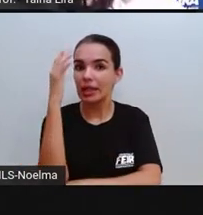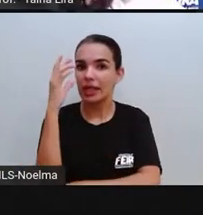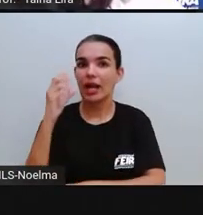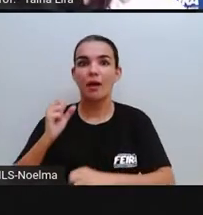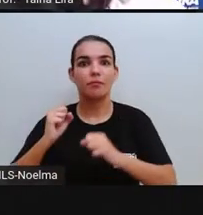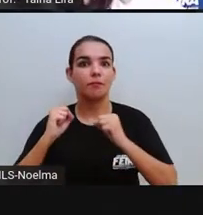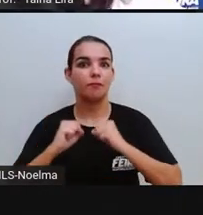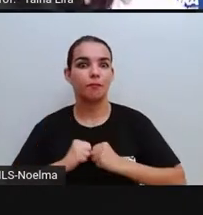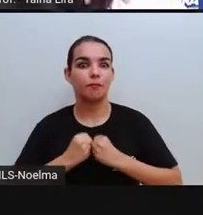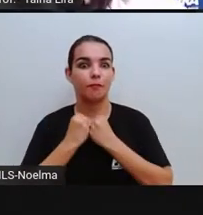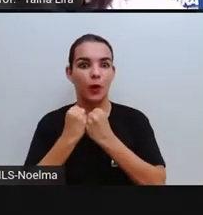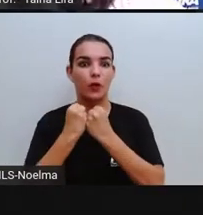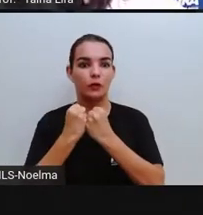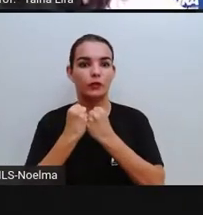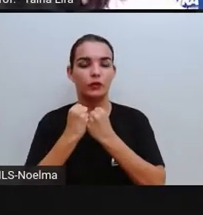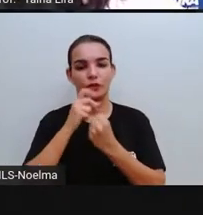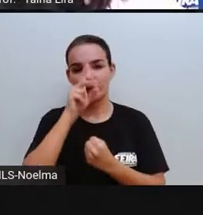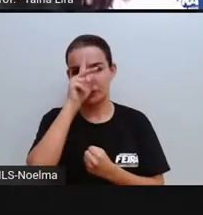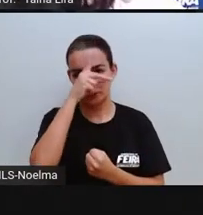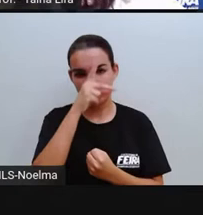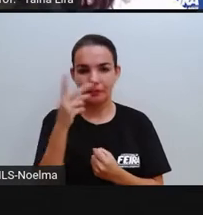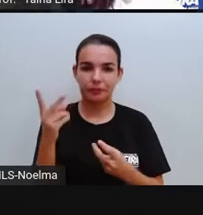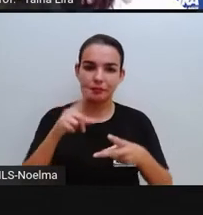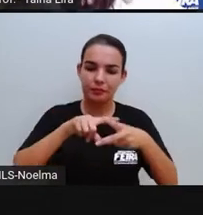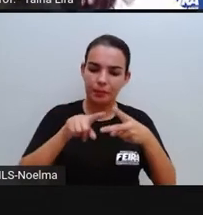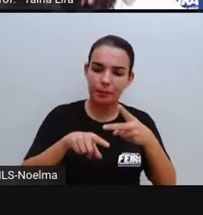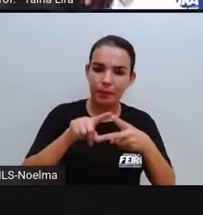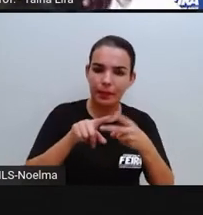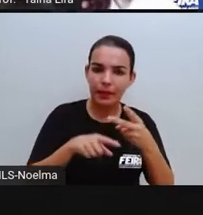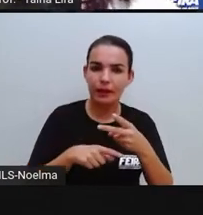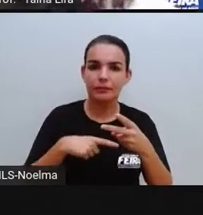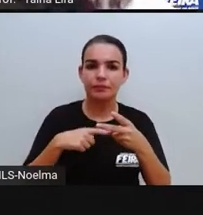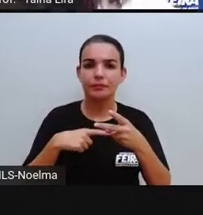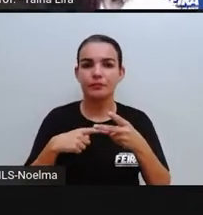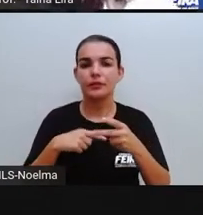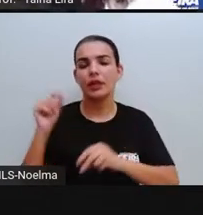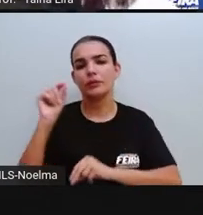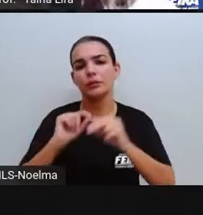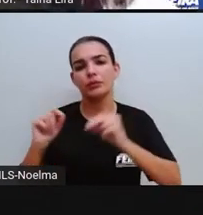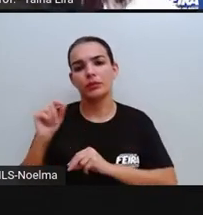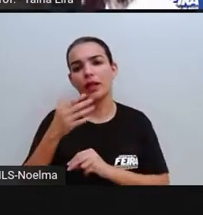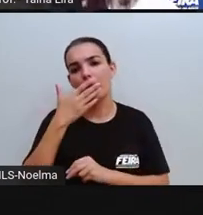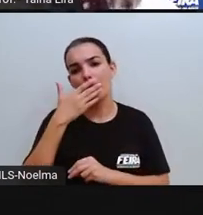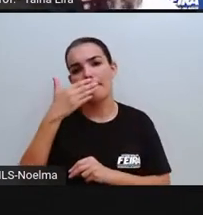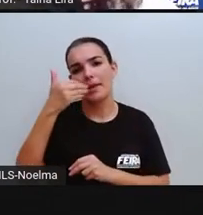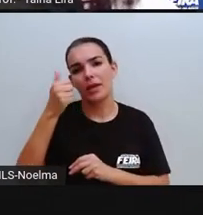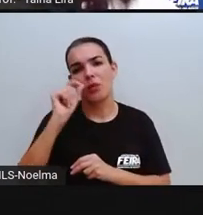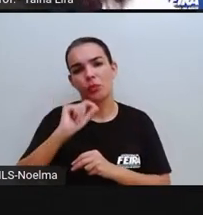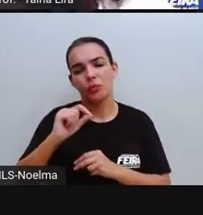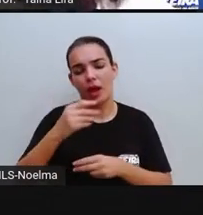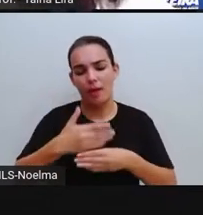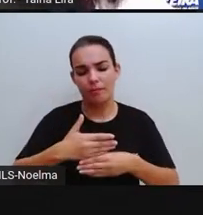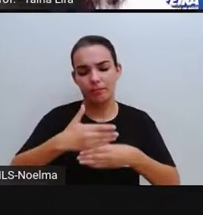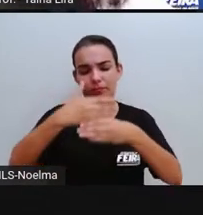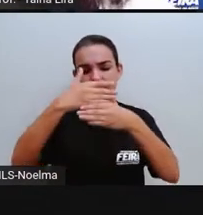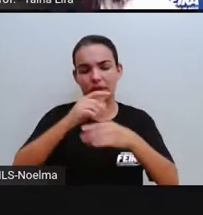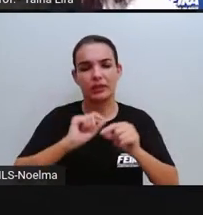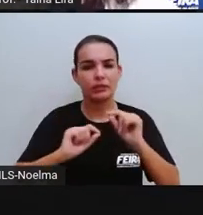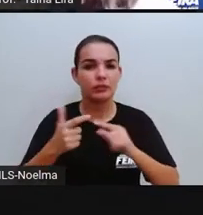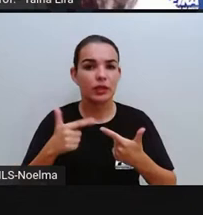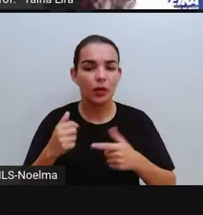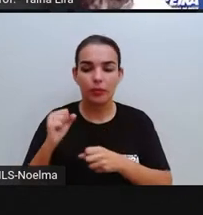entre os três materiais utilizados ali na construção da casa dos porquinhos, somente a palha é um material